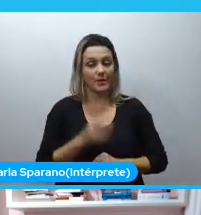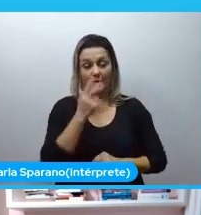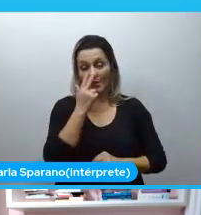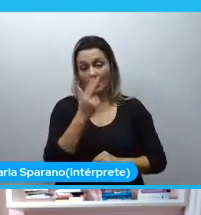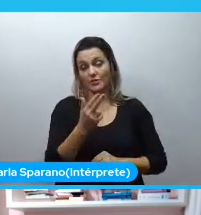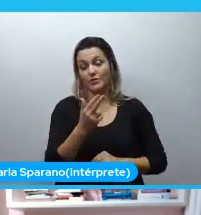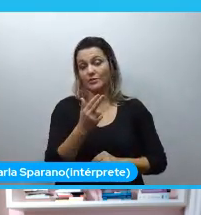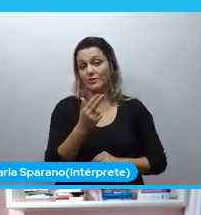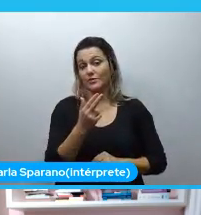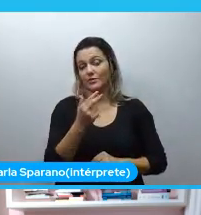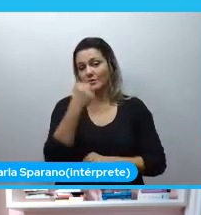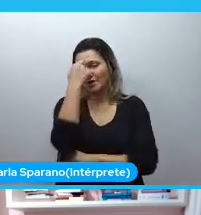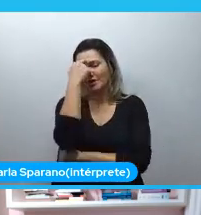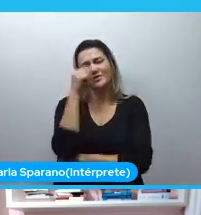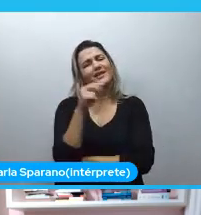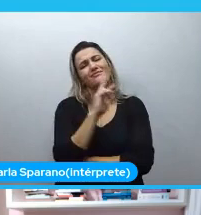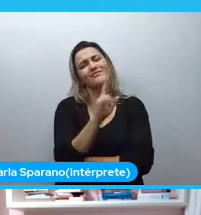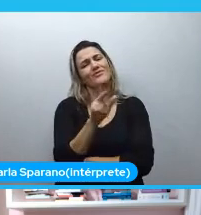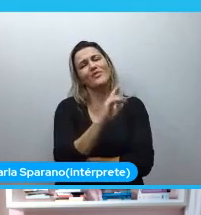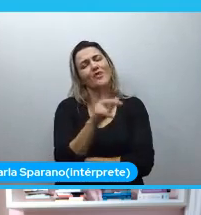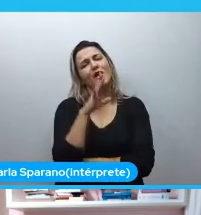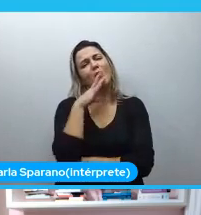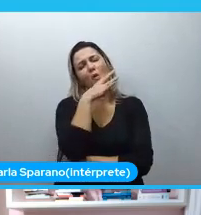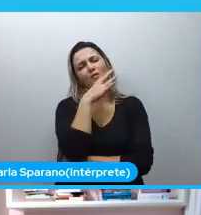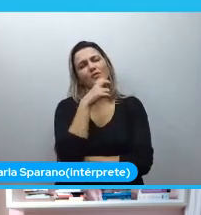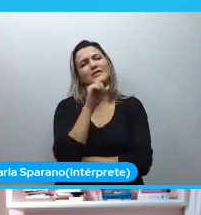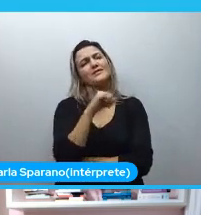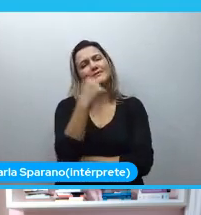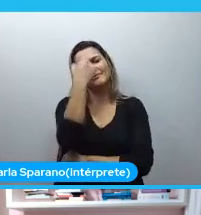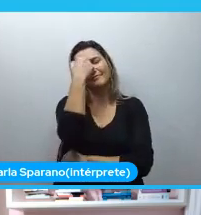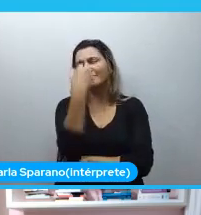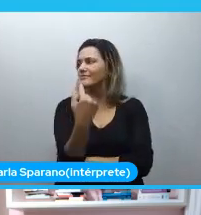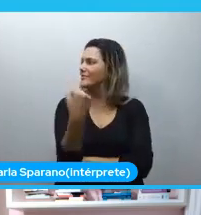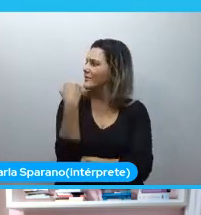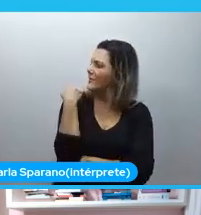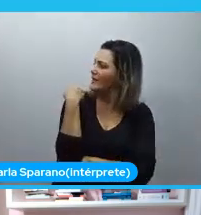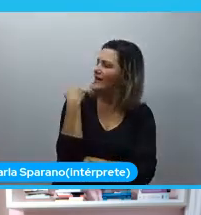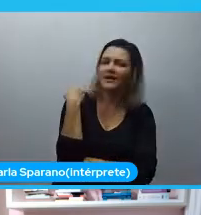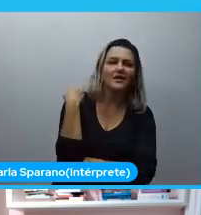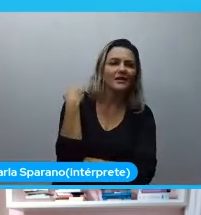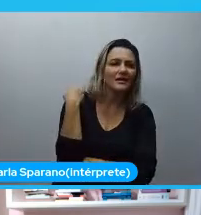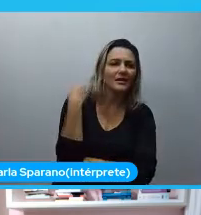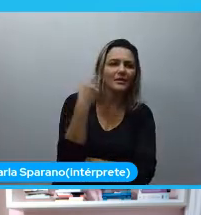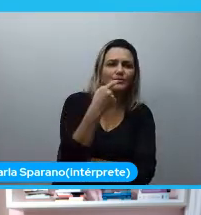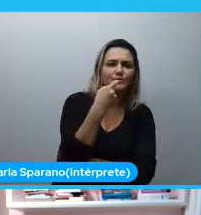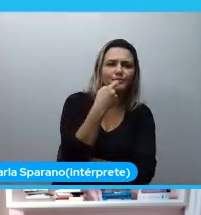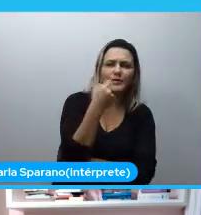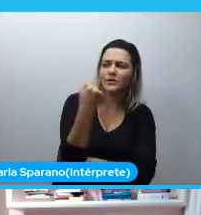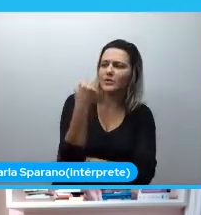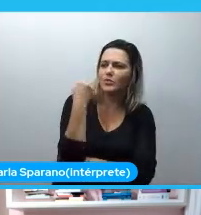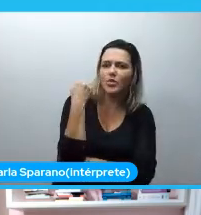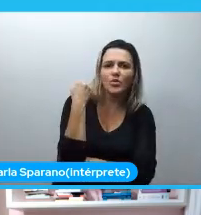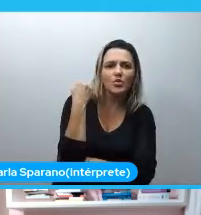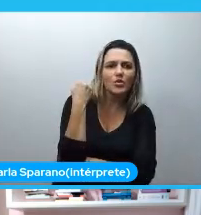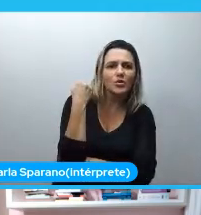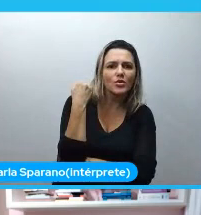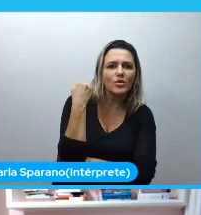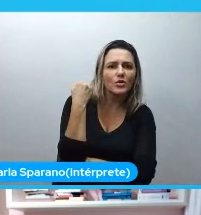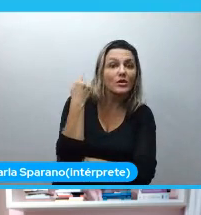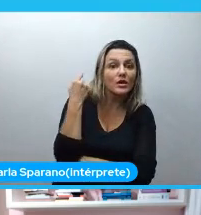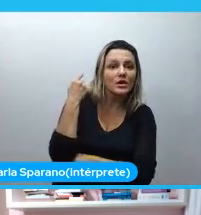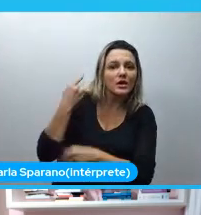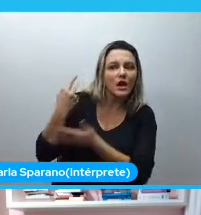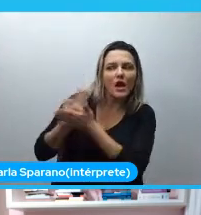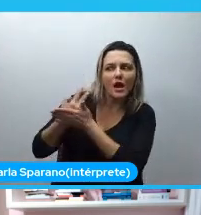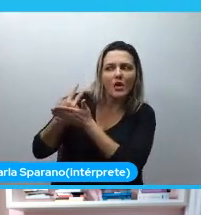óbvio porque se a gente for olhar para trás a gente estava errando há muito pouco tempo a gente estava fazendo umas coisas meio estranhas há muito pouco